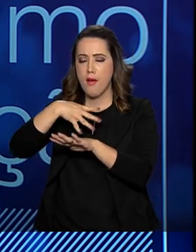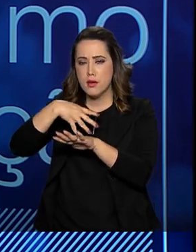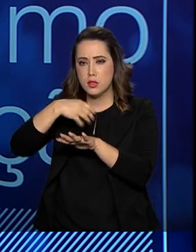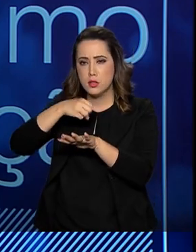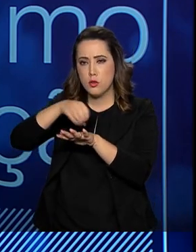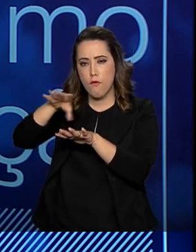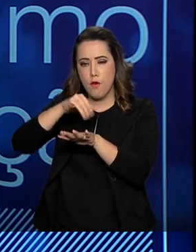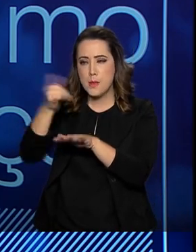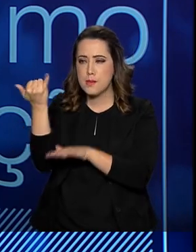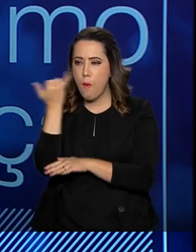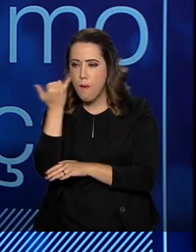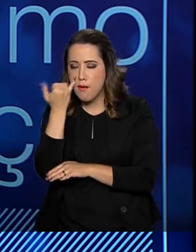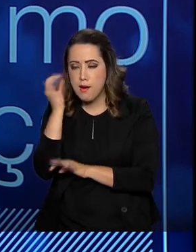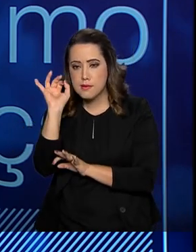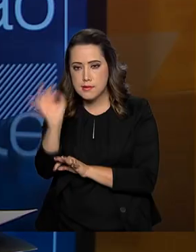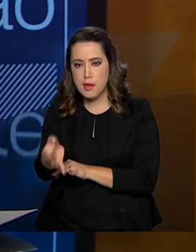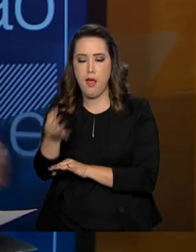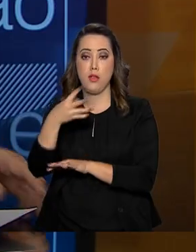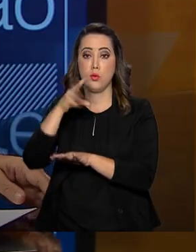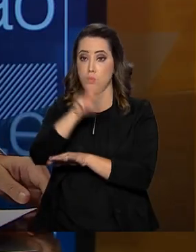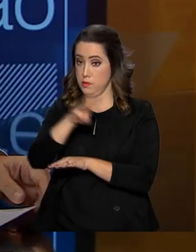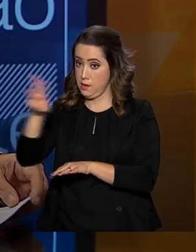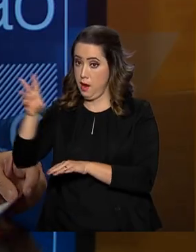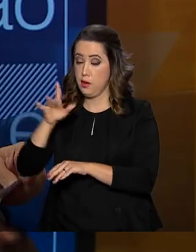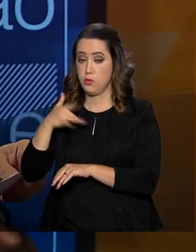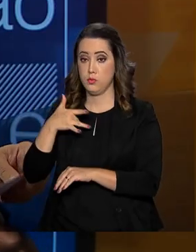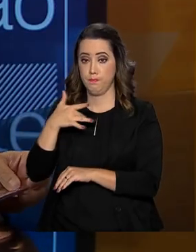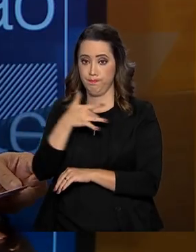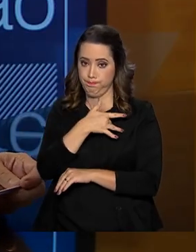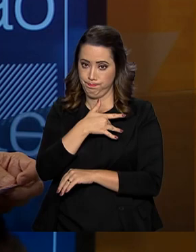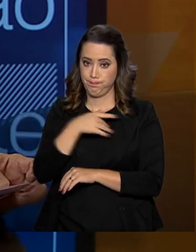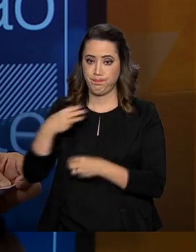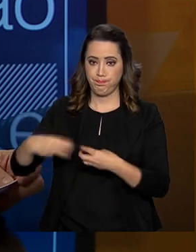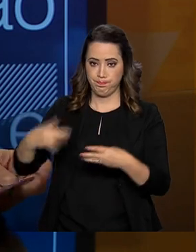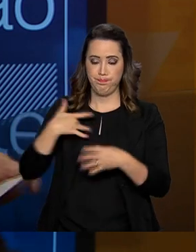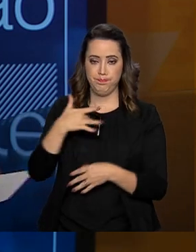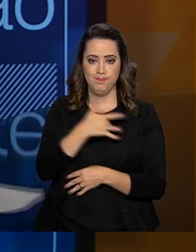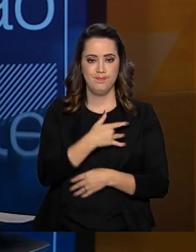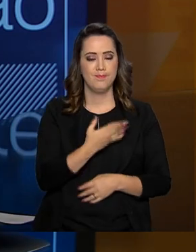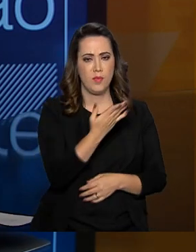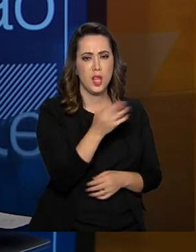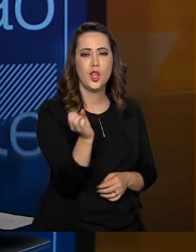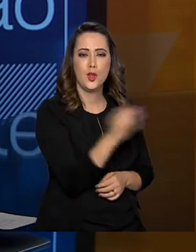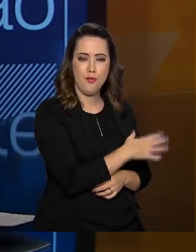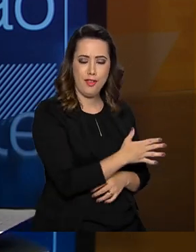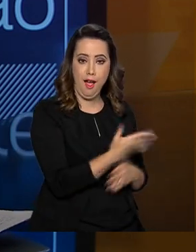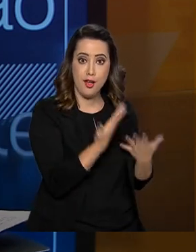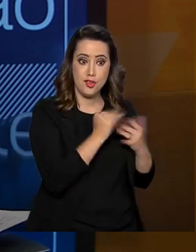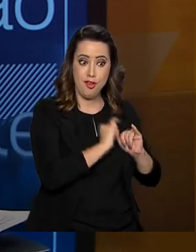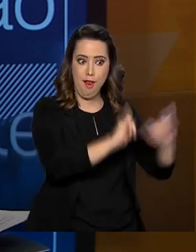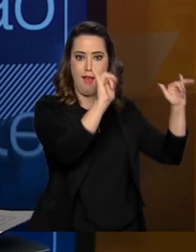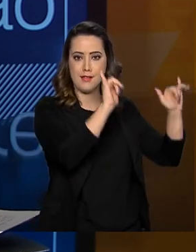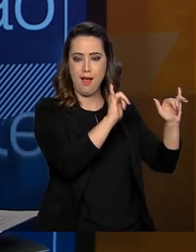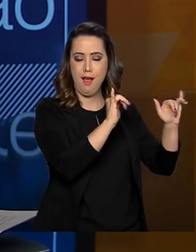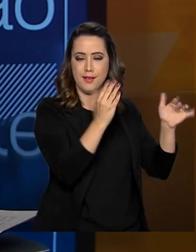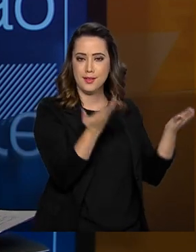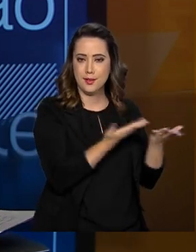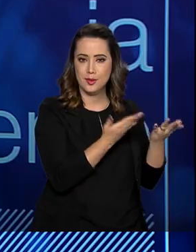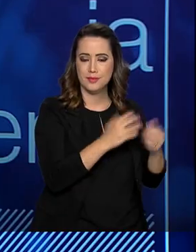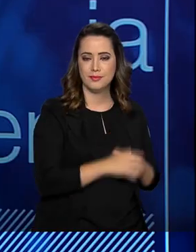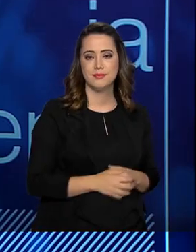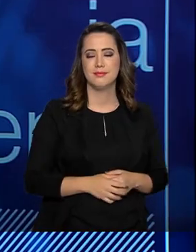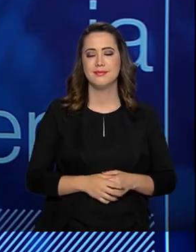correta e oficial. E sobre essa questão da vacinação, o senhor veio trazer para a gente aqui uma novidade que vai ser lançada pela Secretaria?